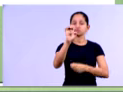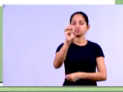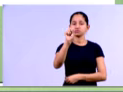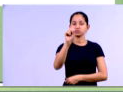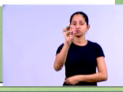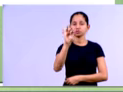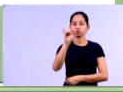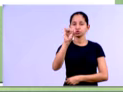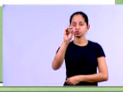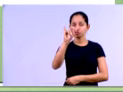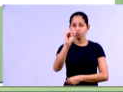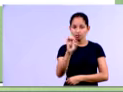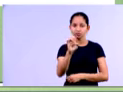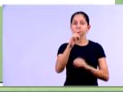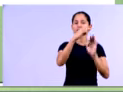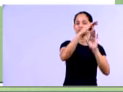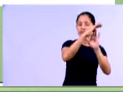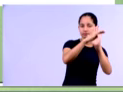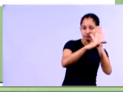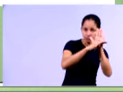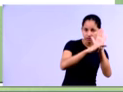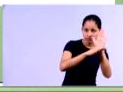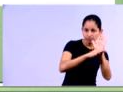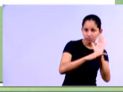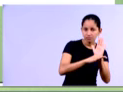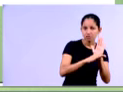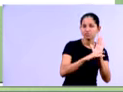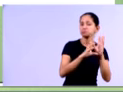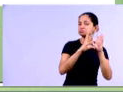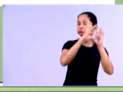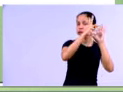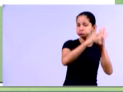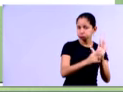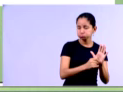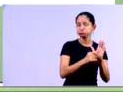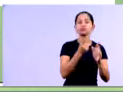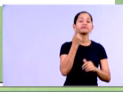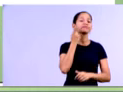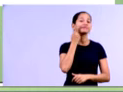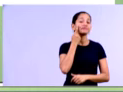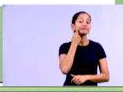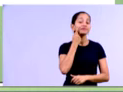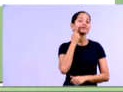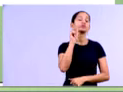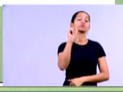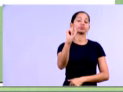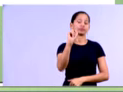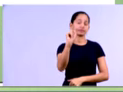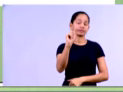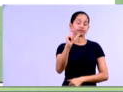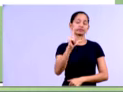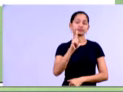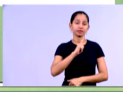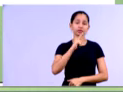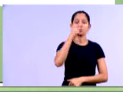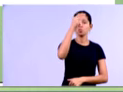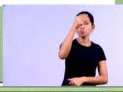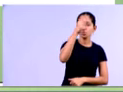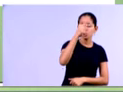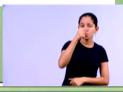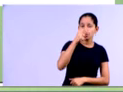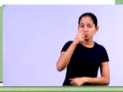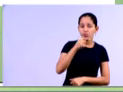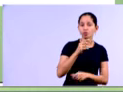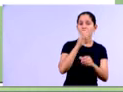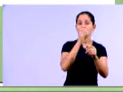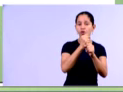circulante, o imobilizado, né, como exemplo. Então, verificamos o quê? Que cada conta dividido,